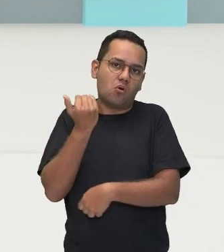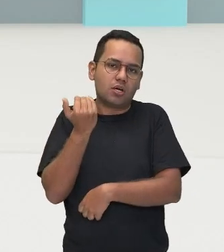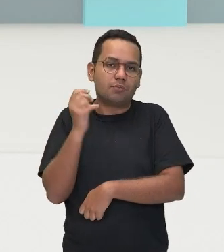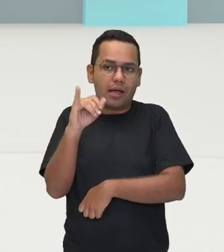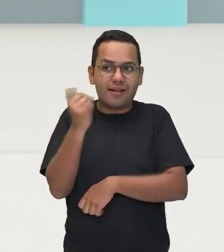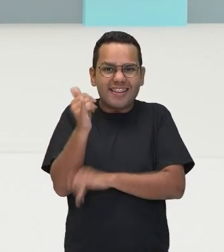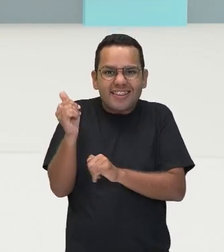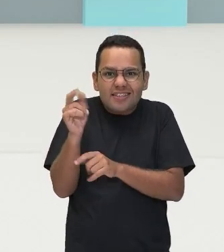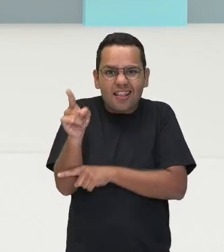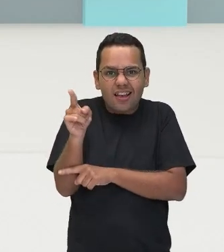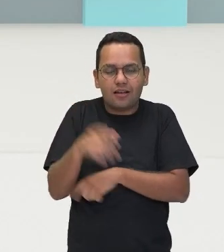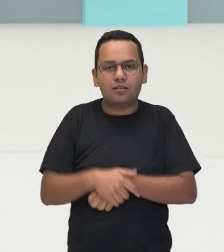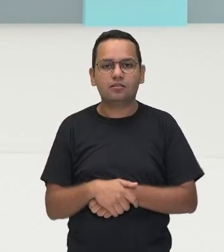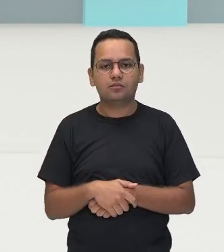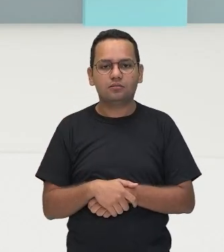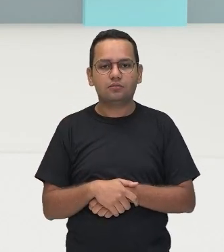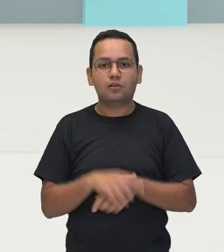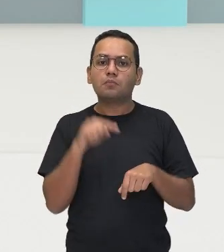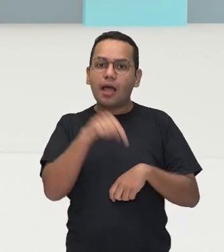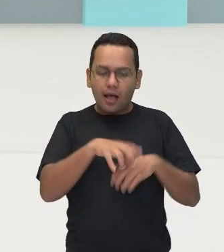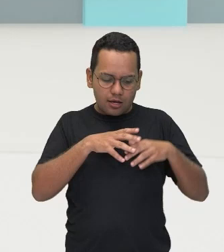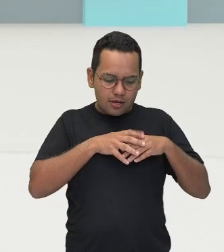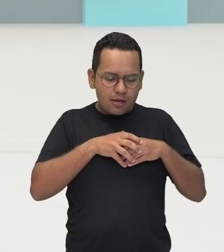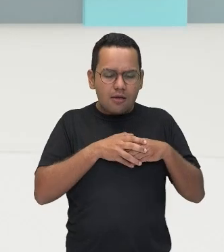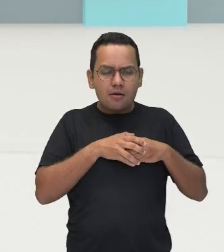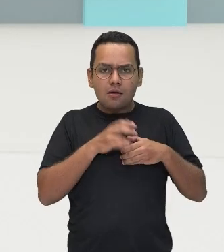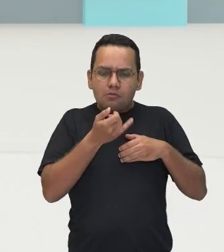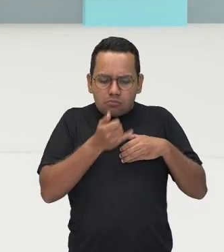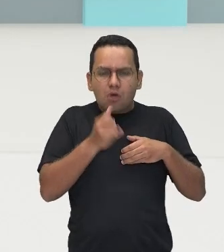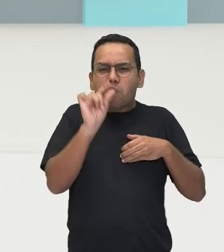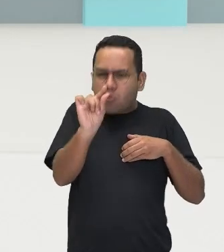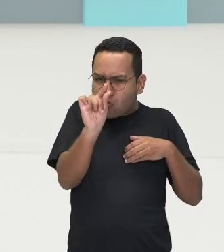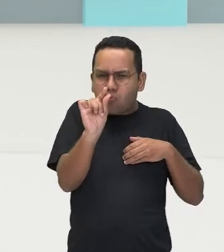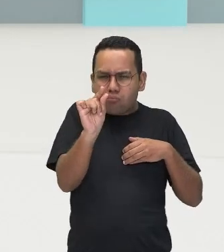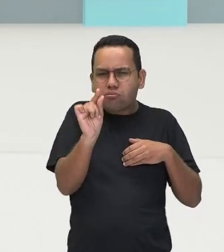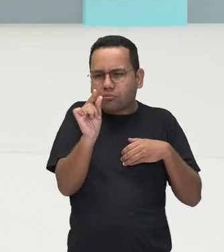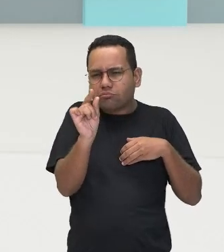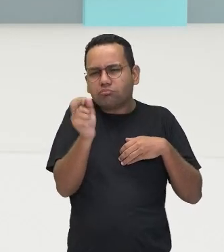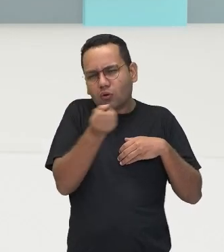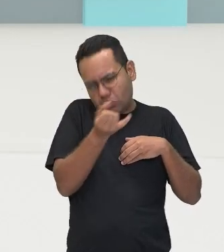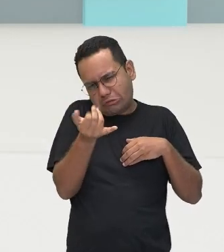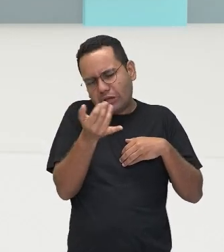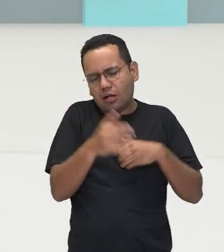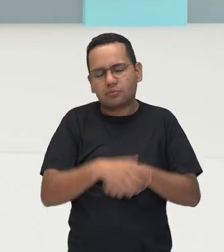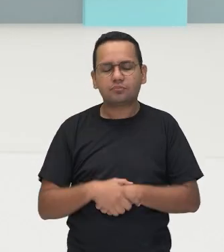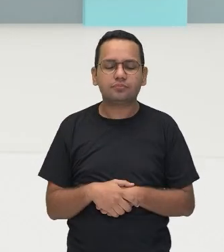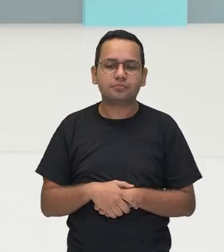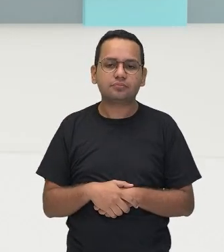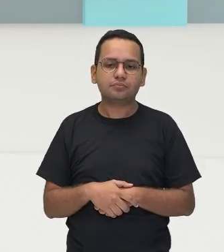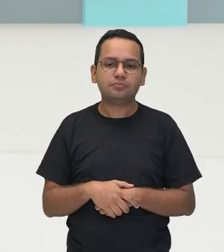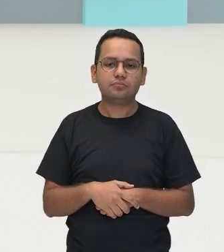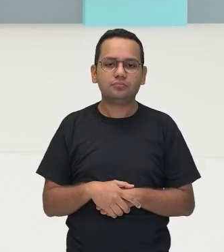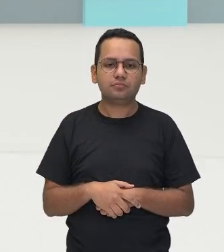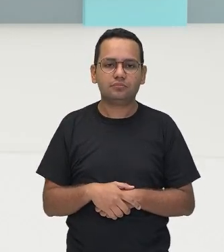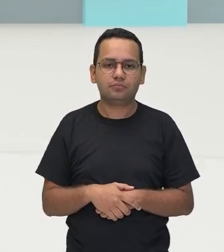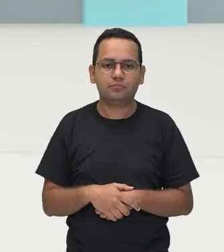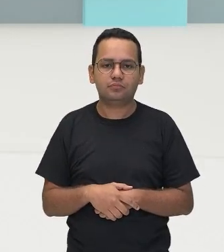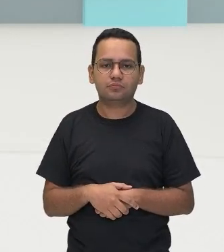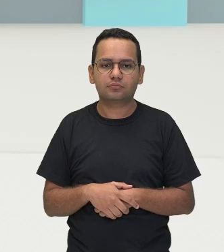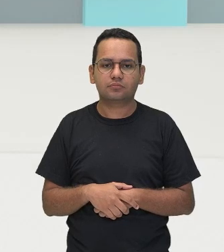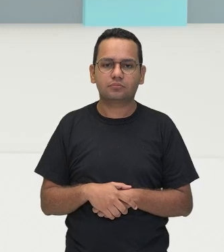bombear, vai fibrilar, né? Então, o coração, ele fica recebendo essa voltagem ali, e aí